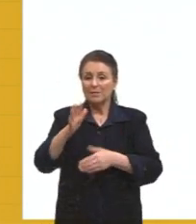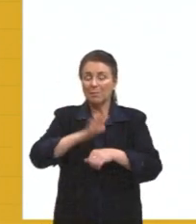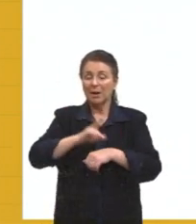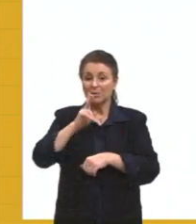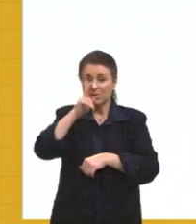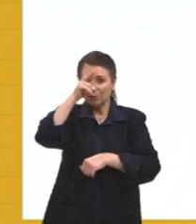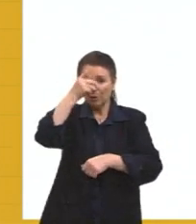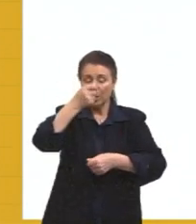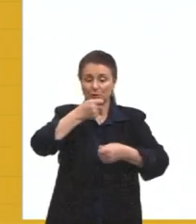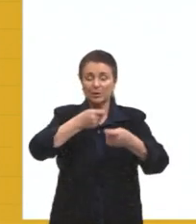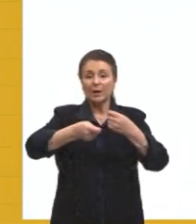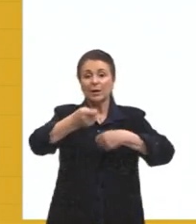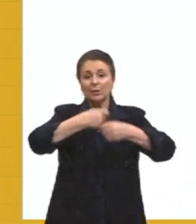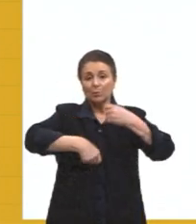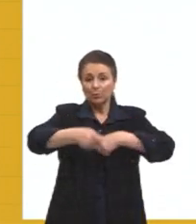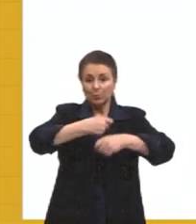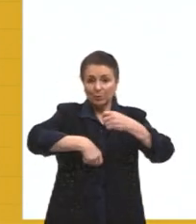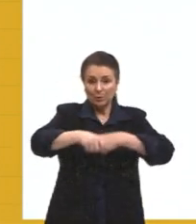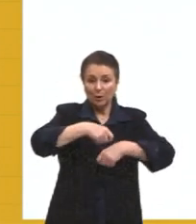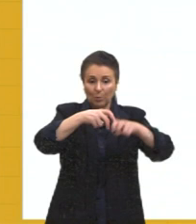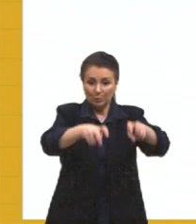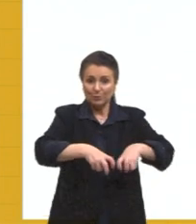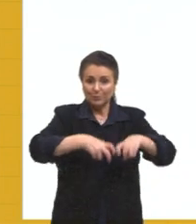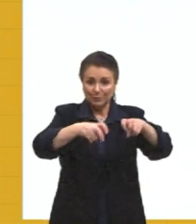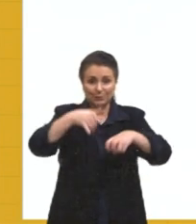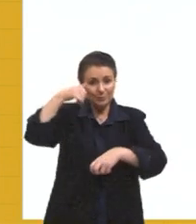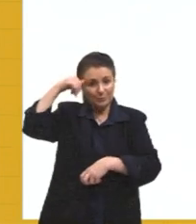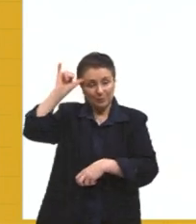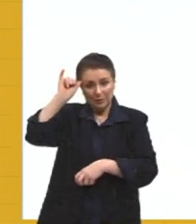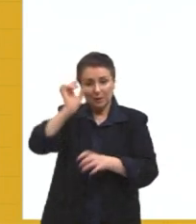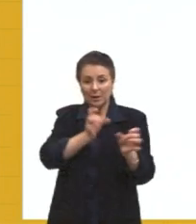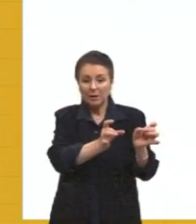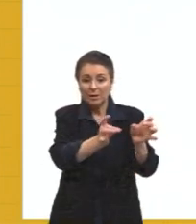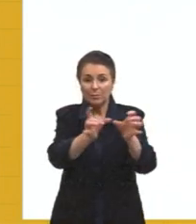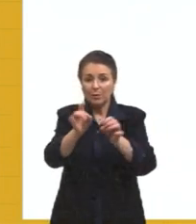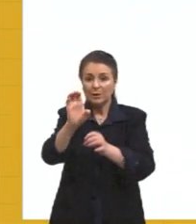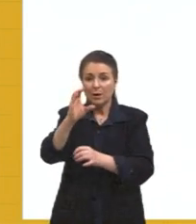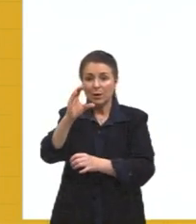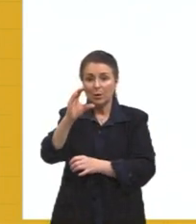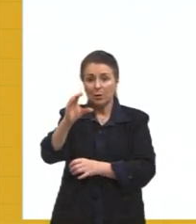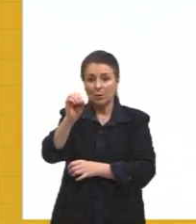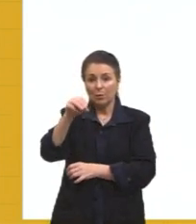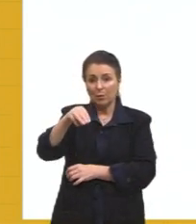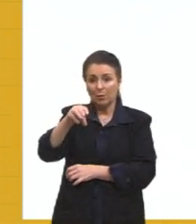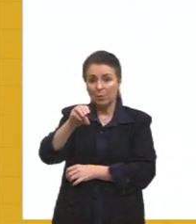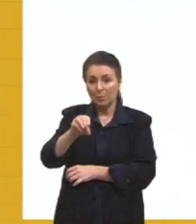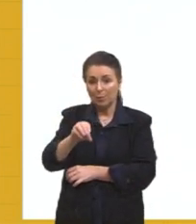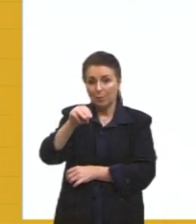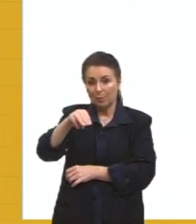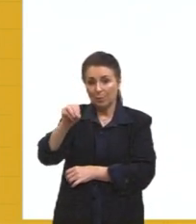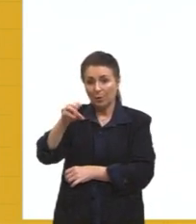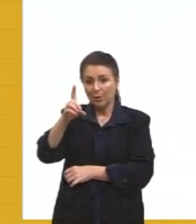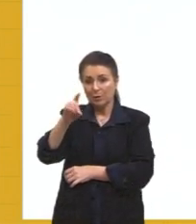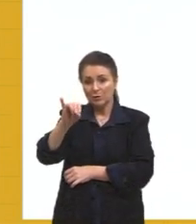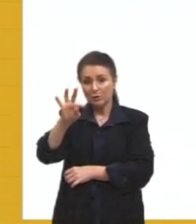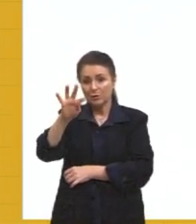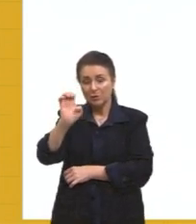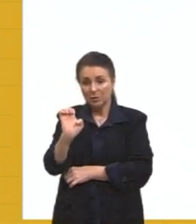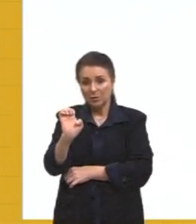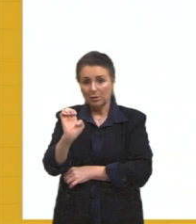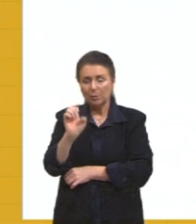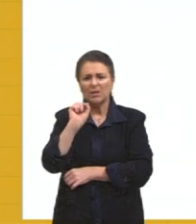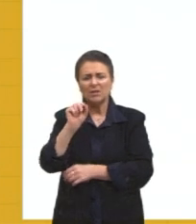exportar commodities, né? Dentro dessa área aí, o é uma commodity? É aquele produto que não tem beneficiamento, né?